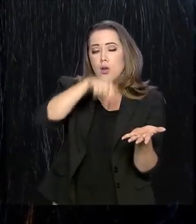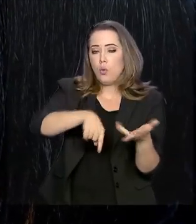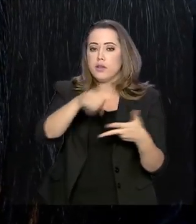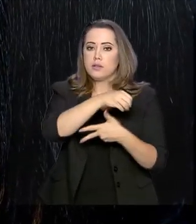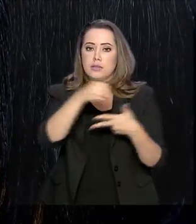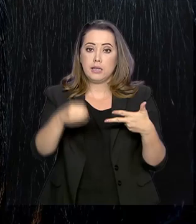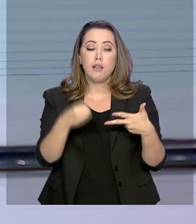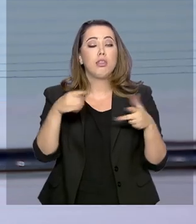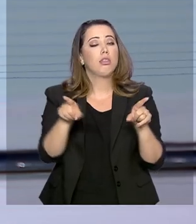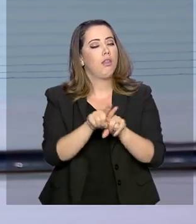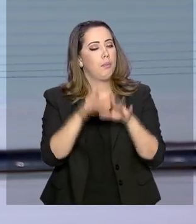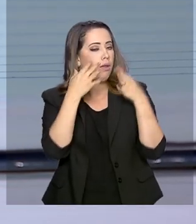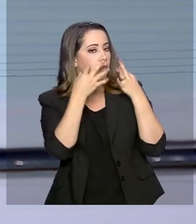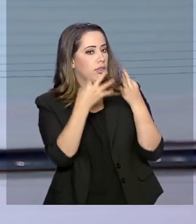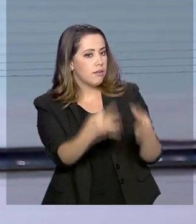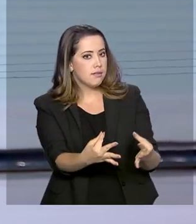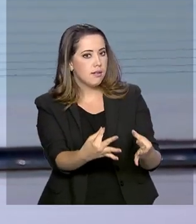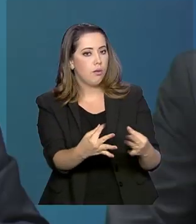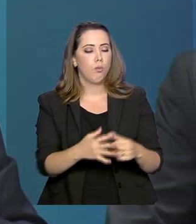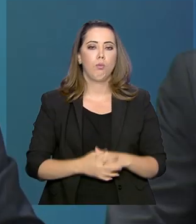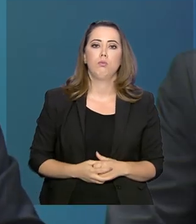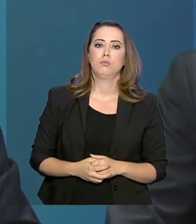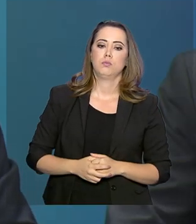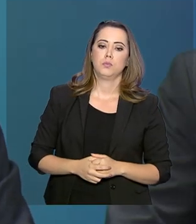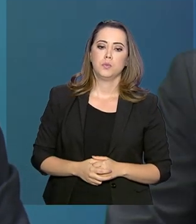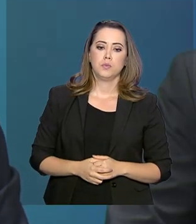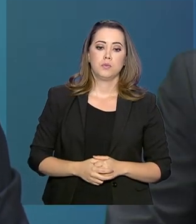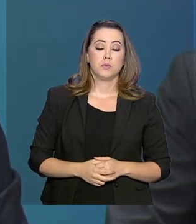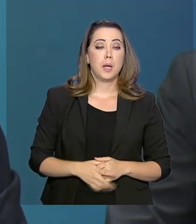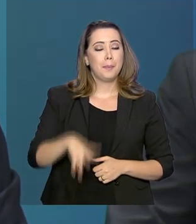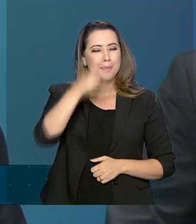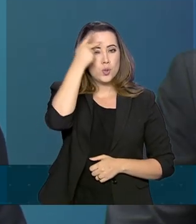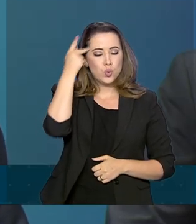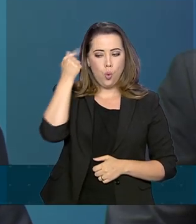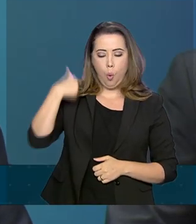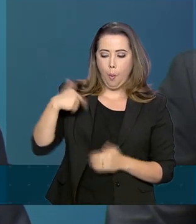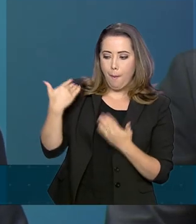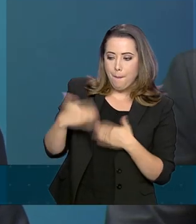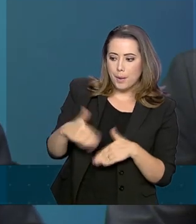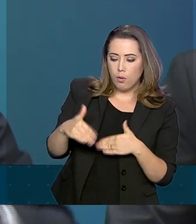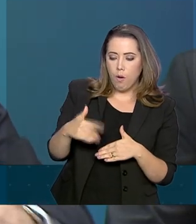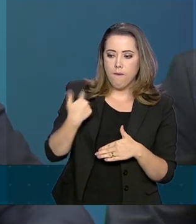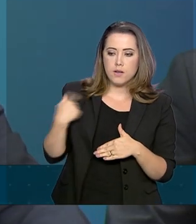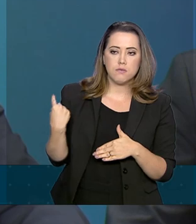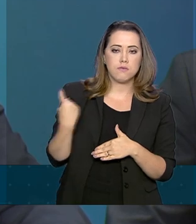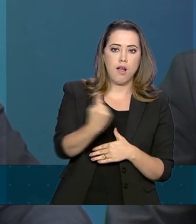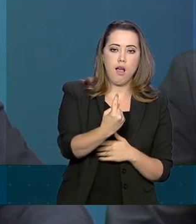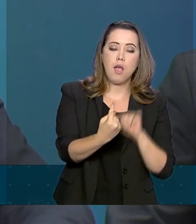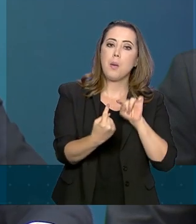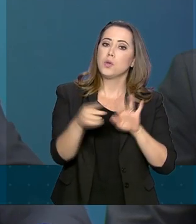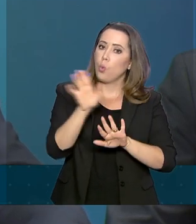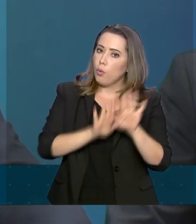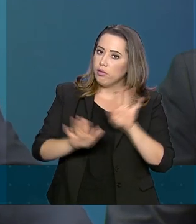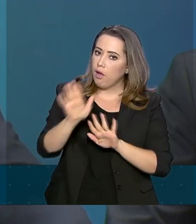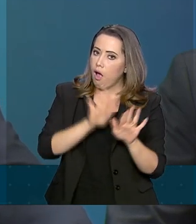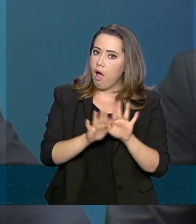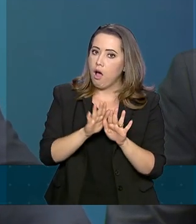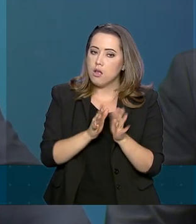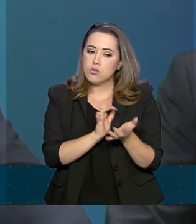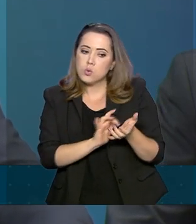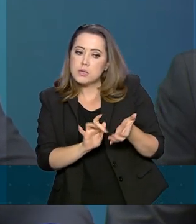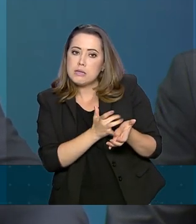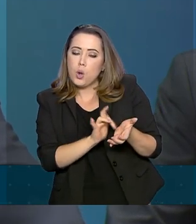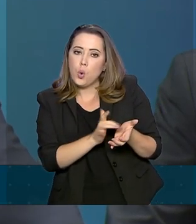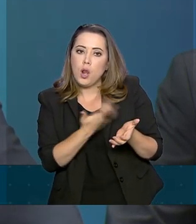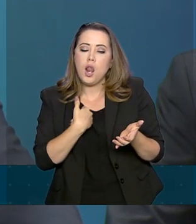fiquem atentos na hora de fazer a prova. O participante tem que tomar muito cuidado com seus equipamentos eletrônicos, celular. Aquele celular que toca